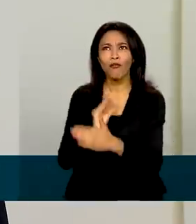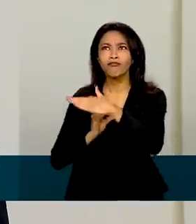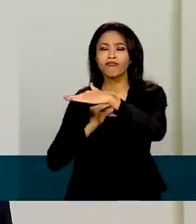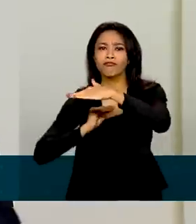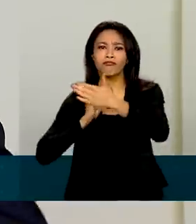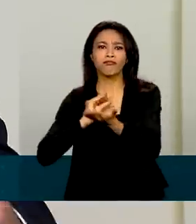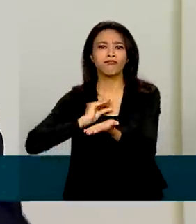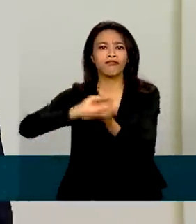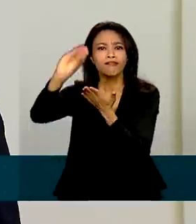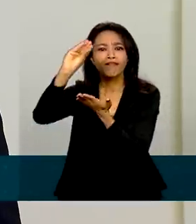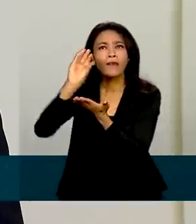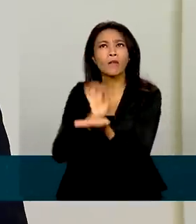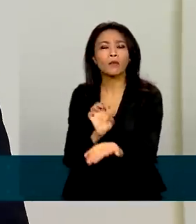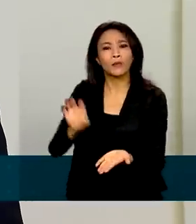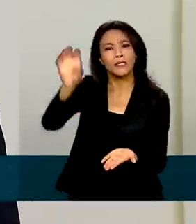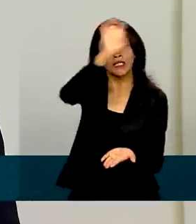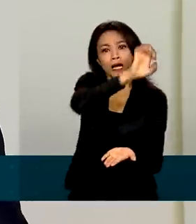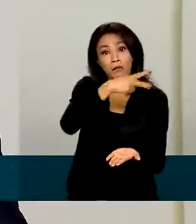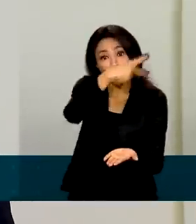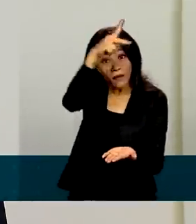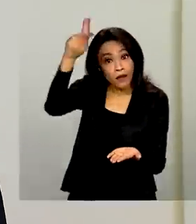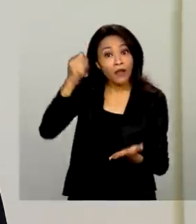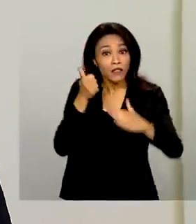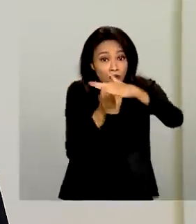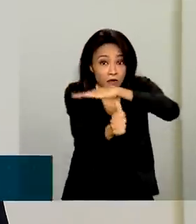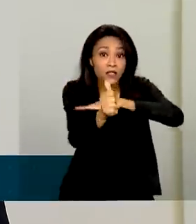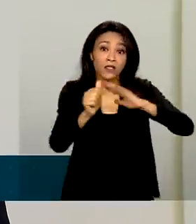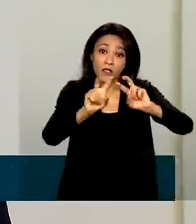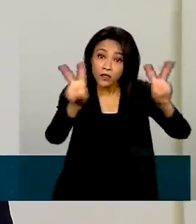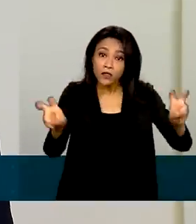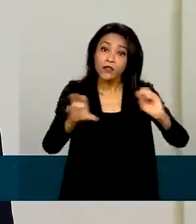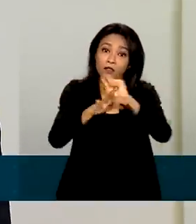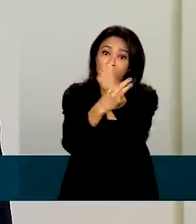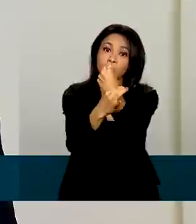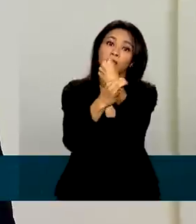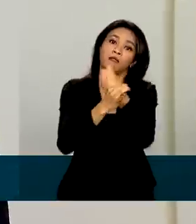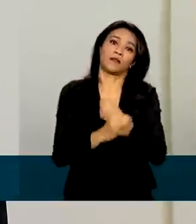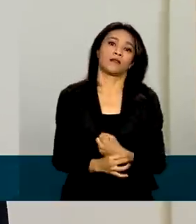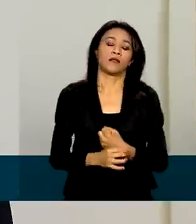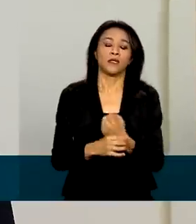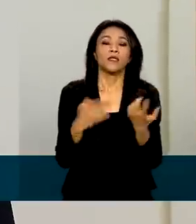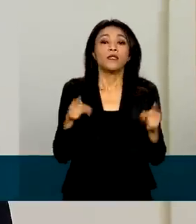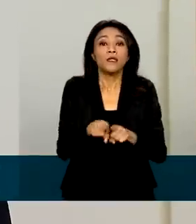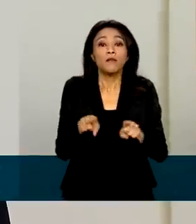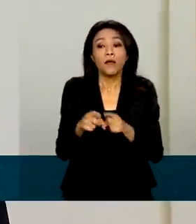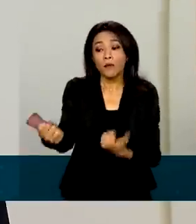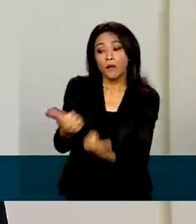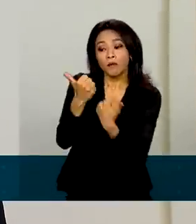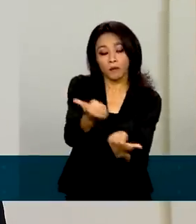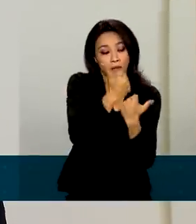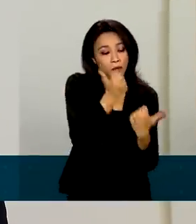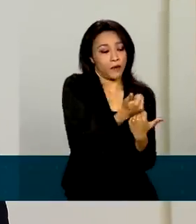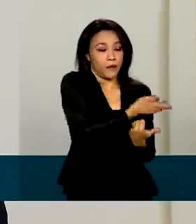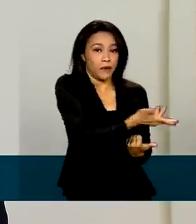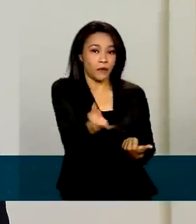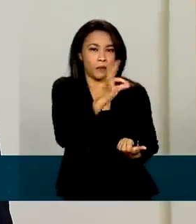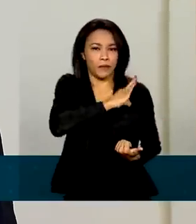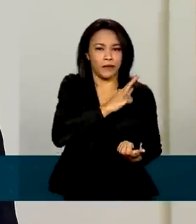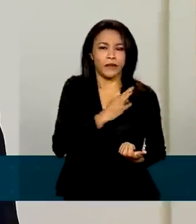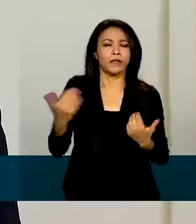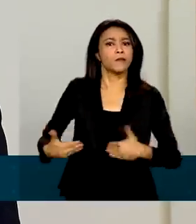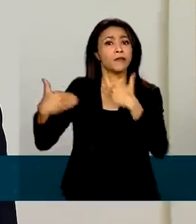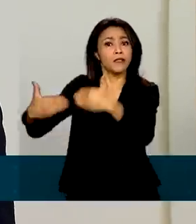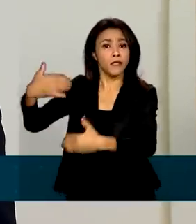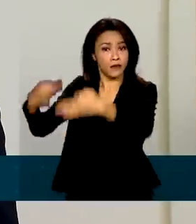para fazer investimentos em segurança pública, especificamente em segurança pública e a integração das forças de segurança. O Ministério da Justiça hoje